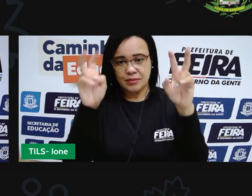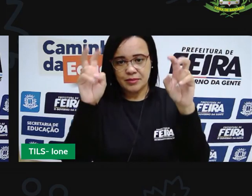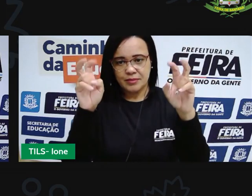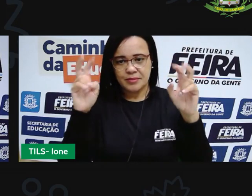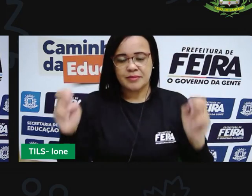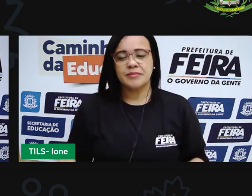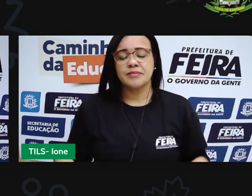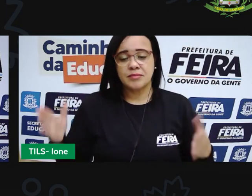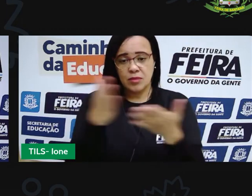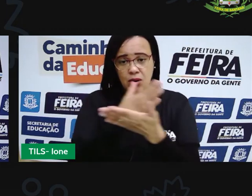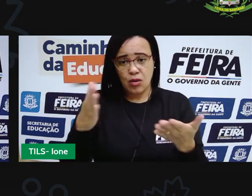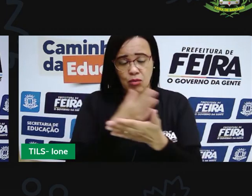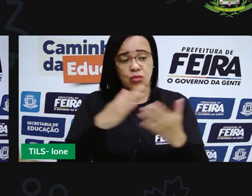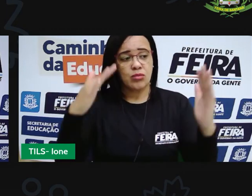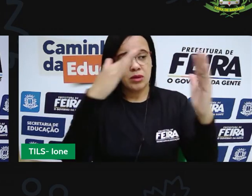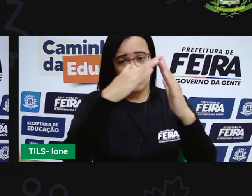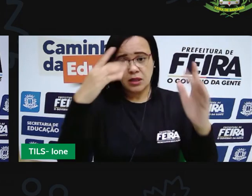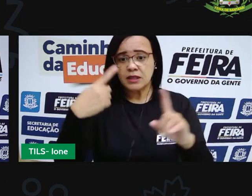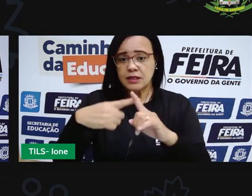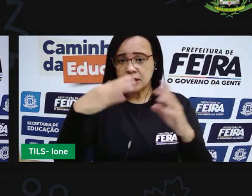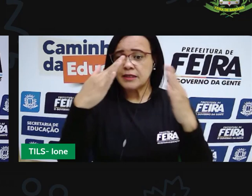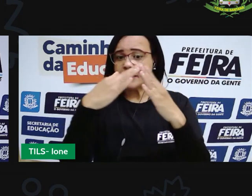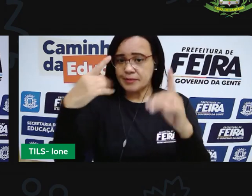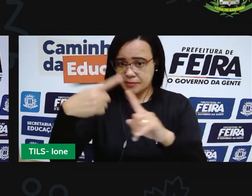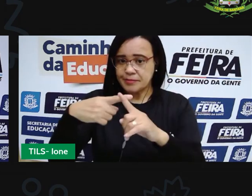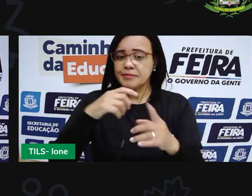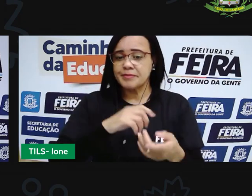algumas dessas igrejas, tá?